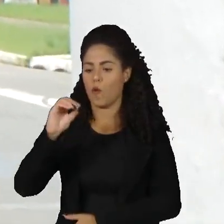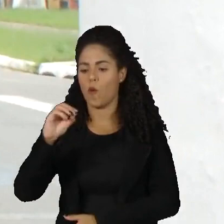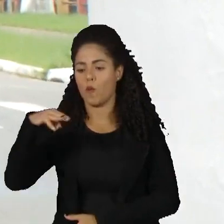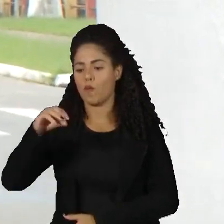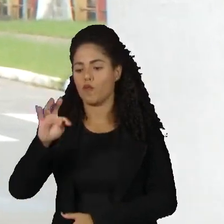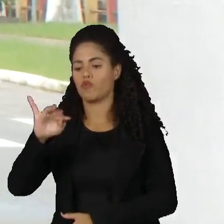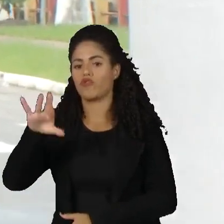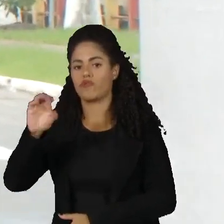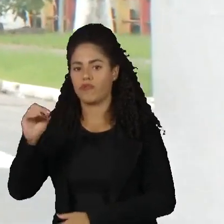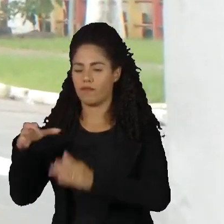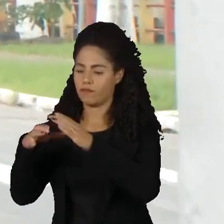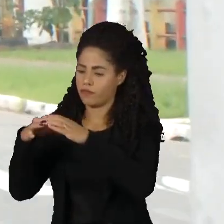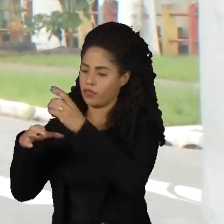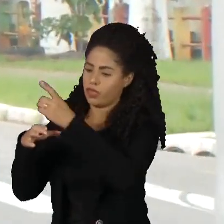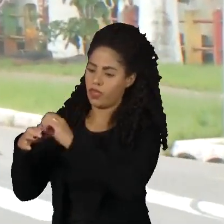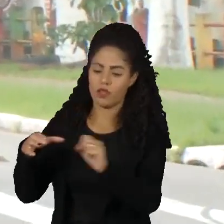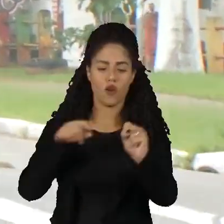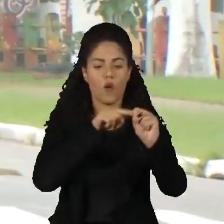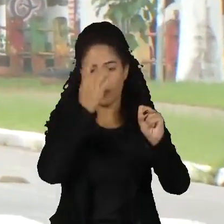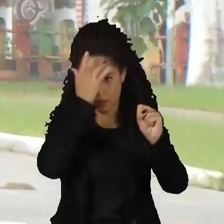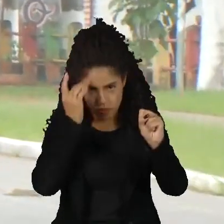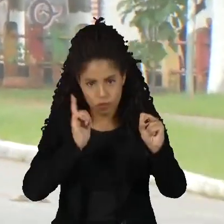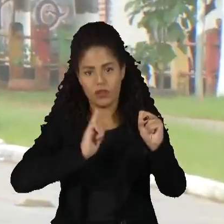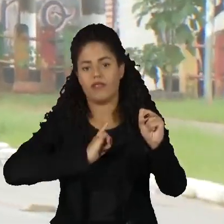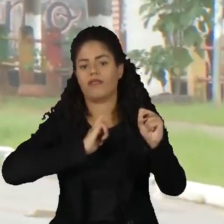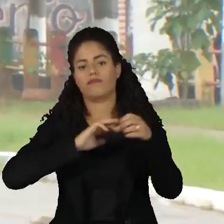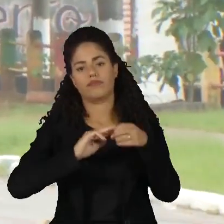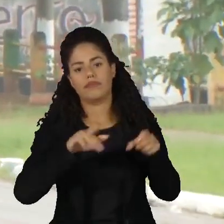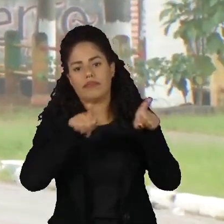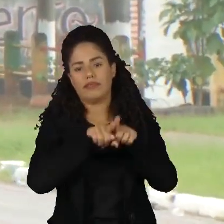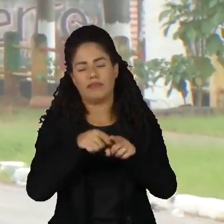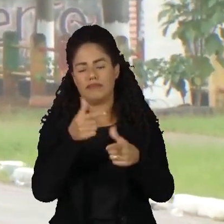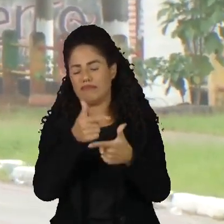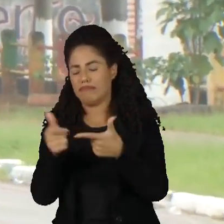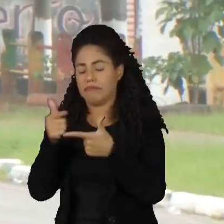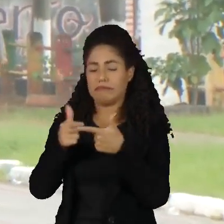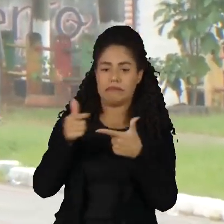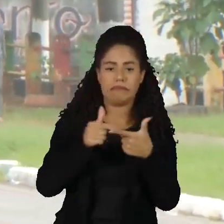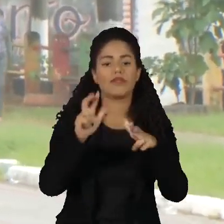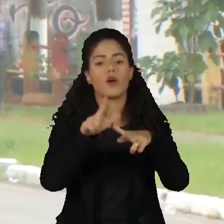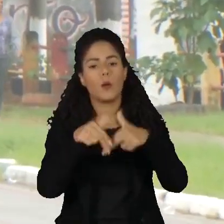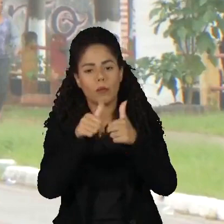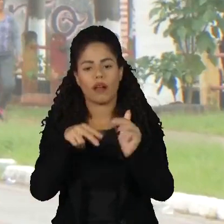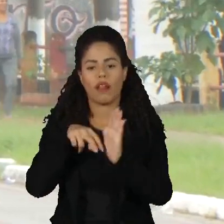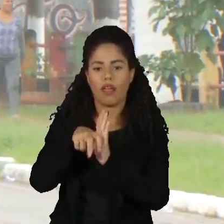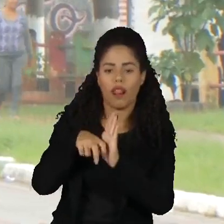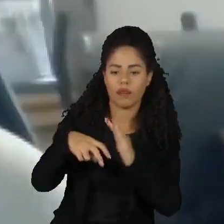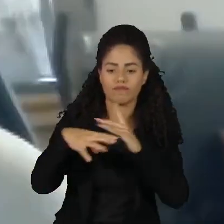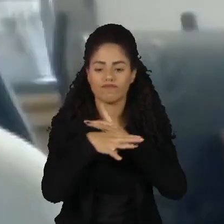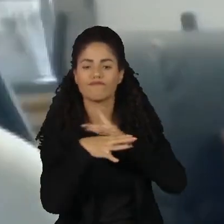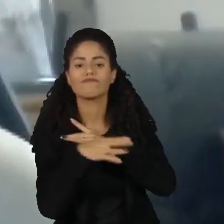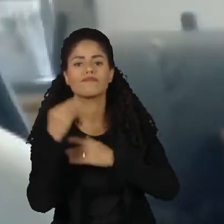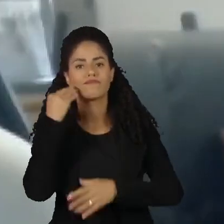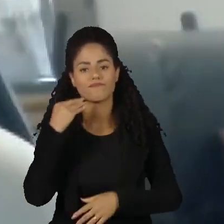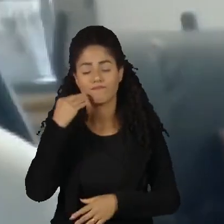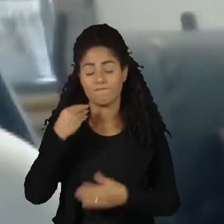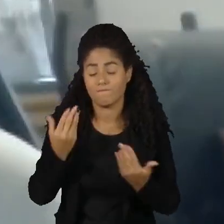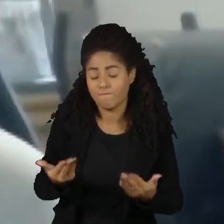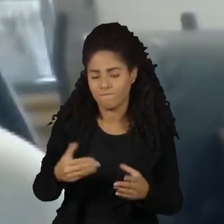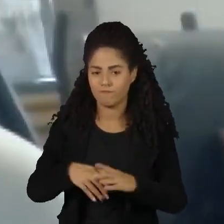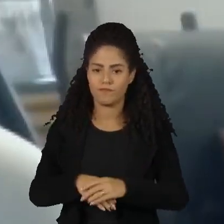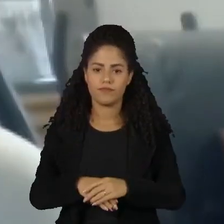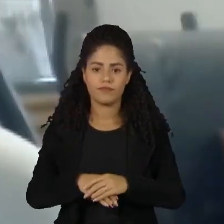em cada dez pessoas com deficiência já passaram por uma situação discriminatória ao se deslocar pelas cidades. Os mais